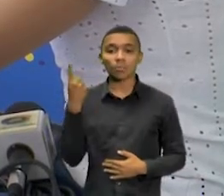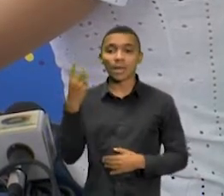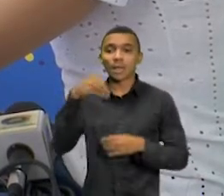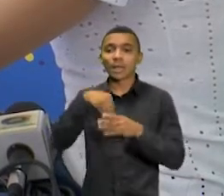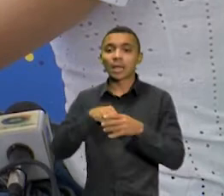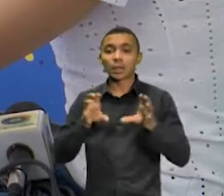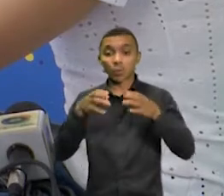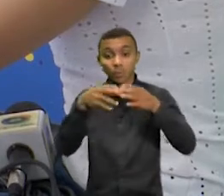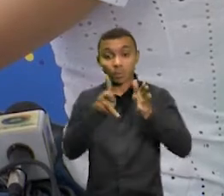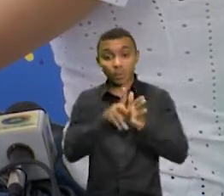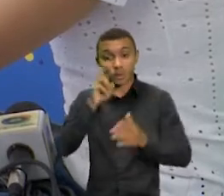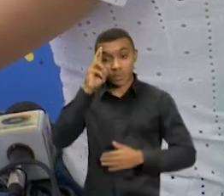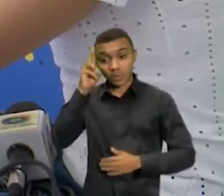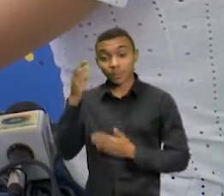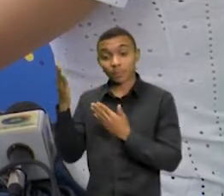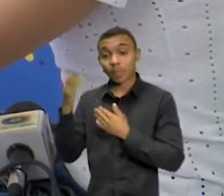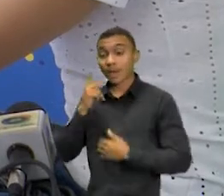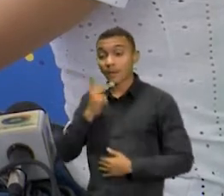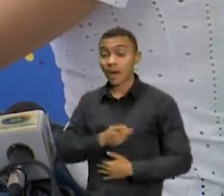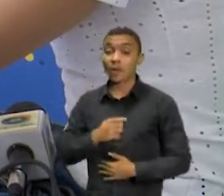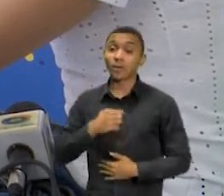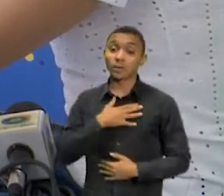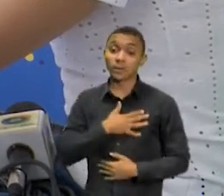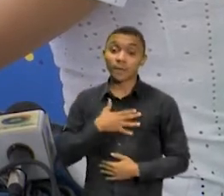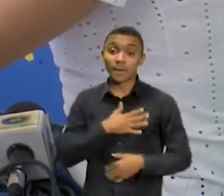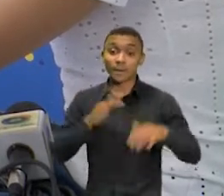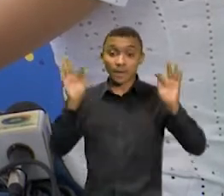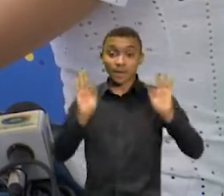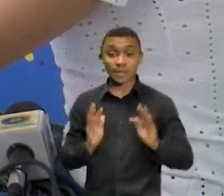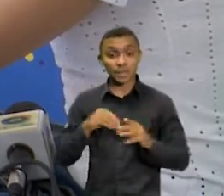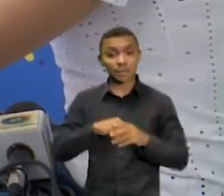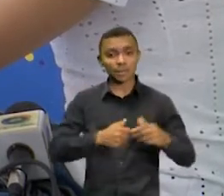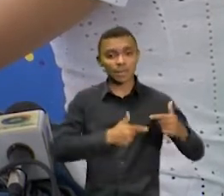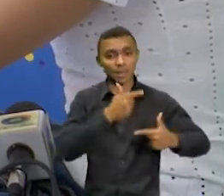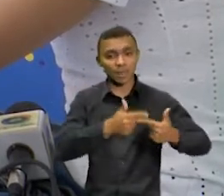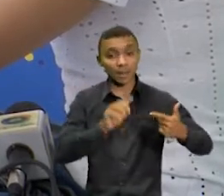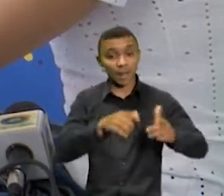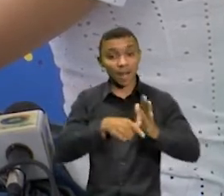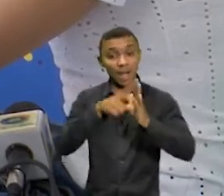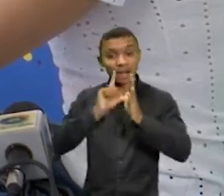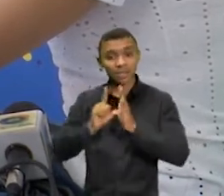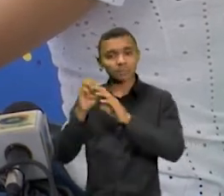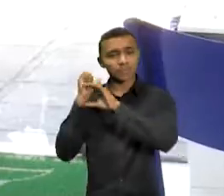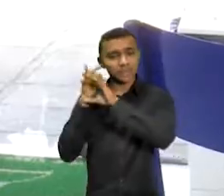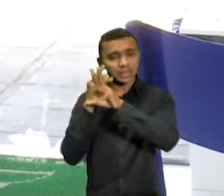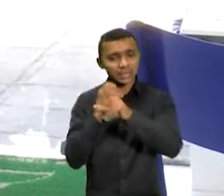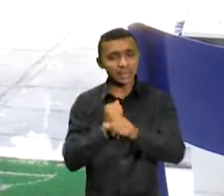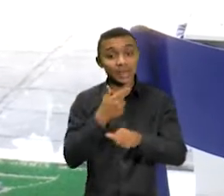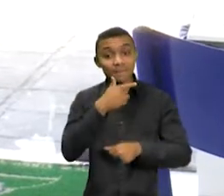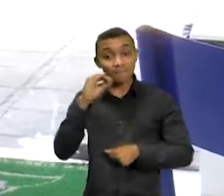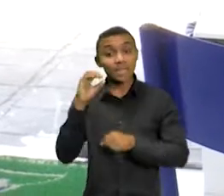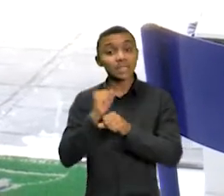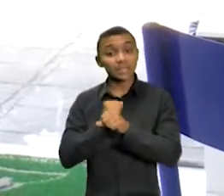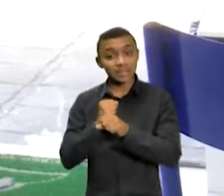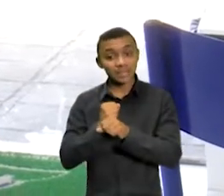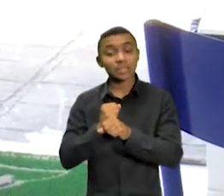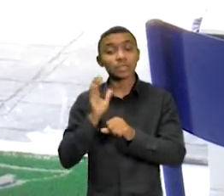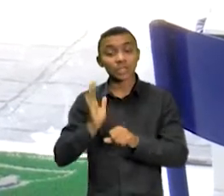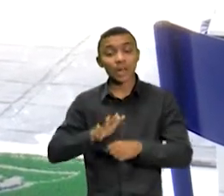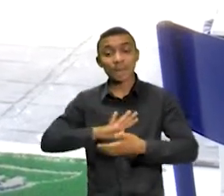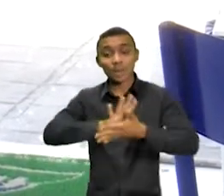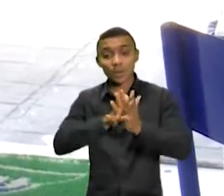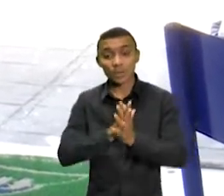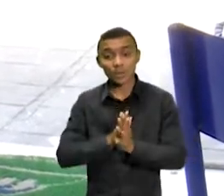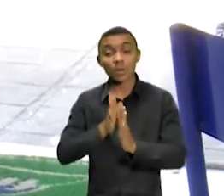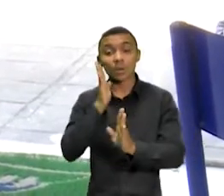Ela diz que está feliz neste trabalho, mas durante a carreira, que tem cerca de 20 anos, sofreu preconceitos pelo